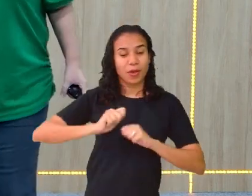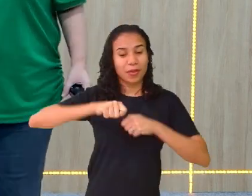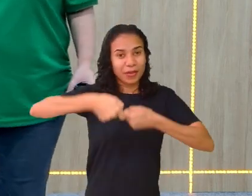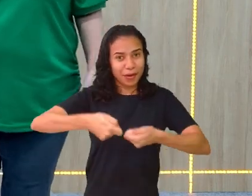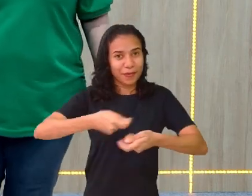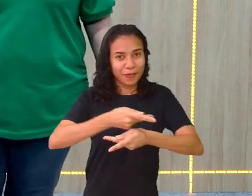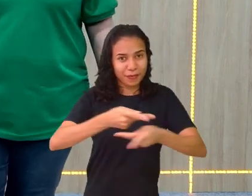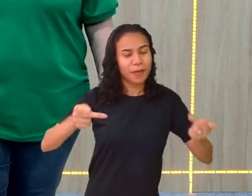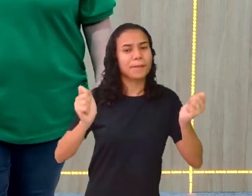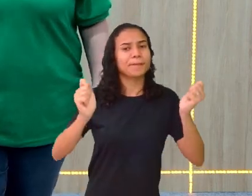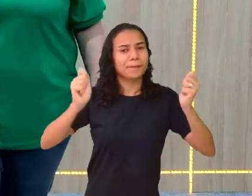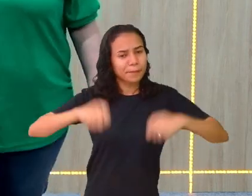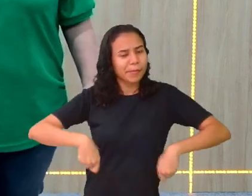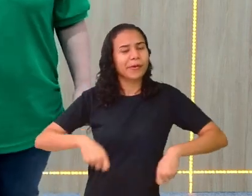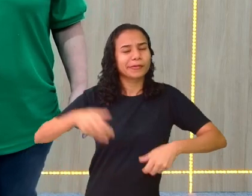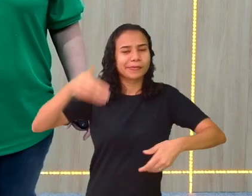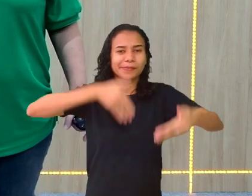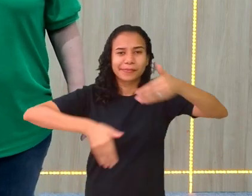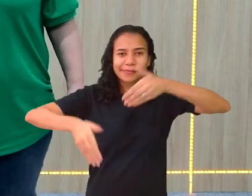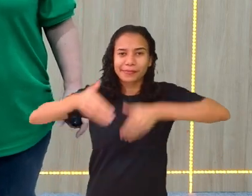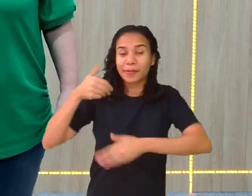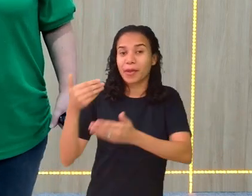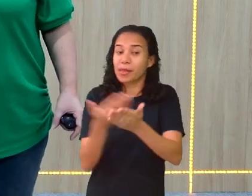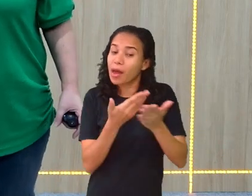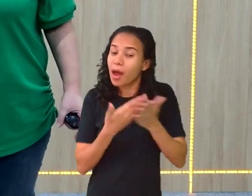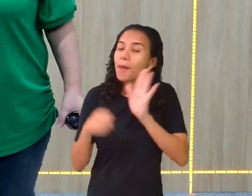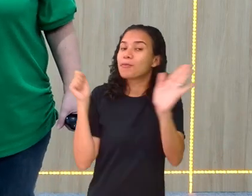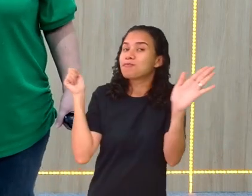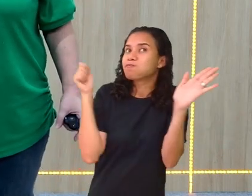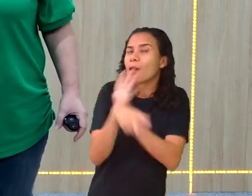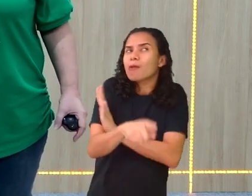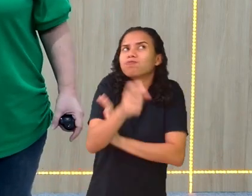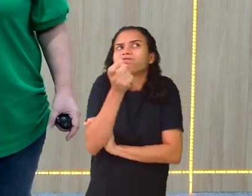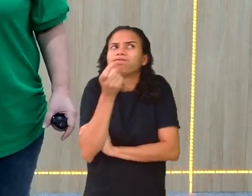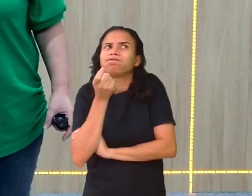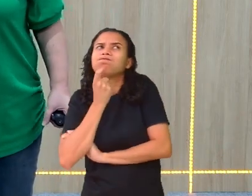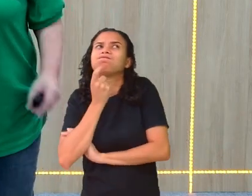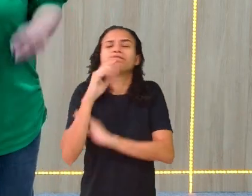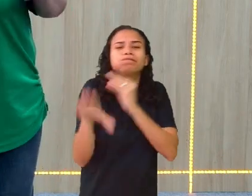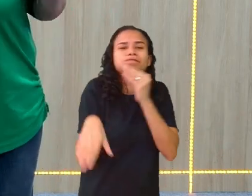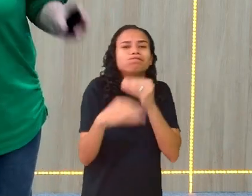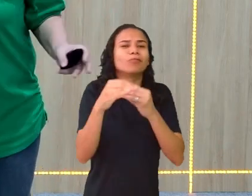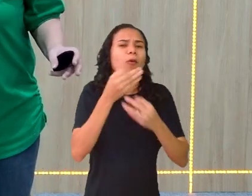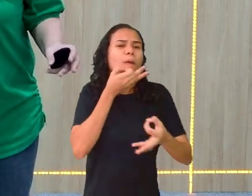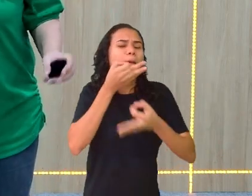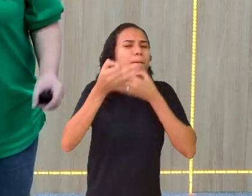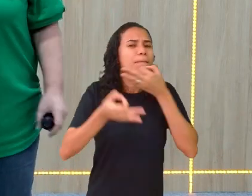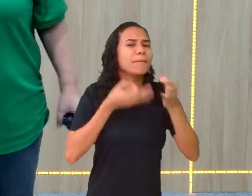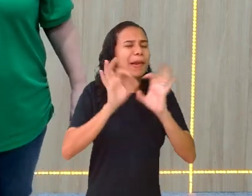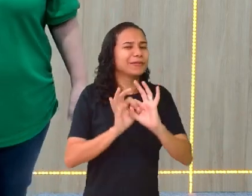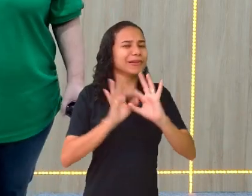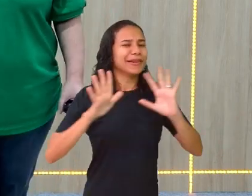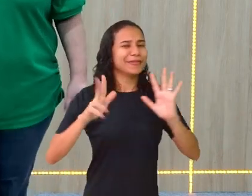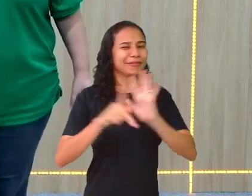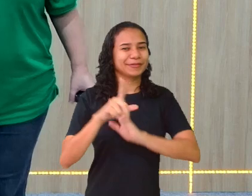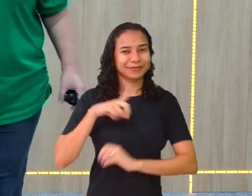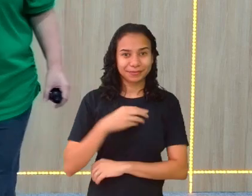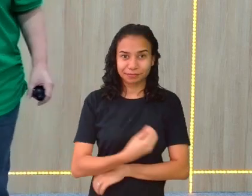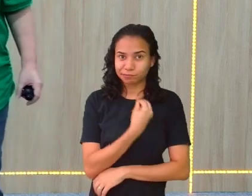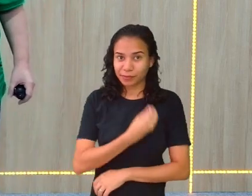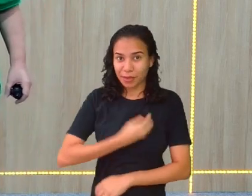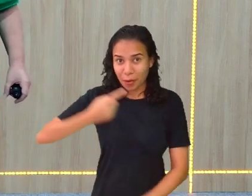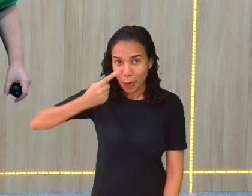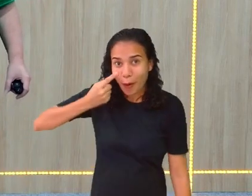você pode participar da aula, perguntar, questionar, dar opinião, o que você quiser. E